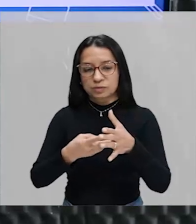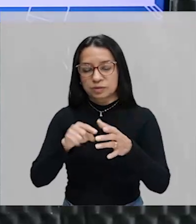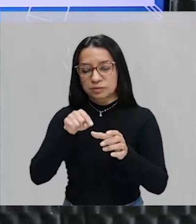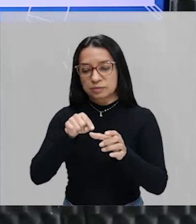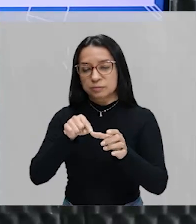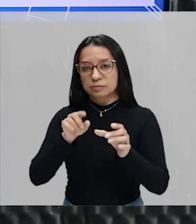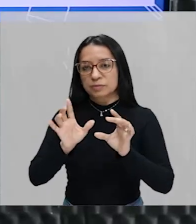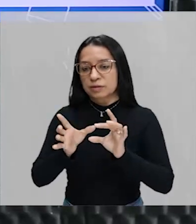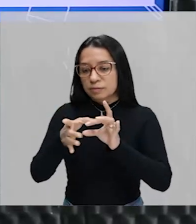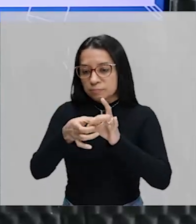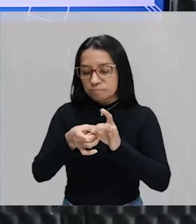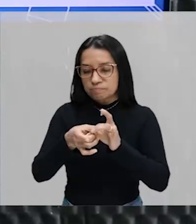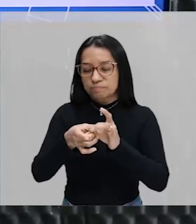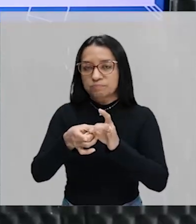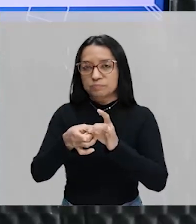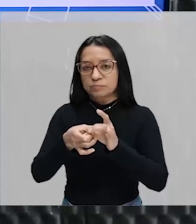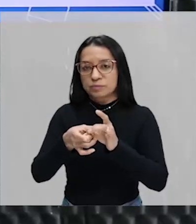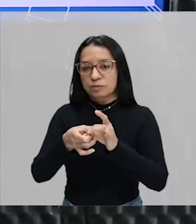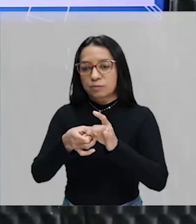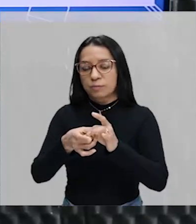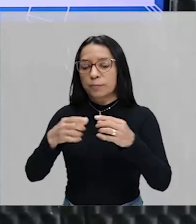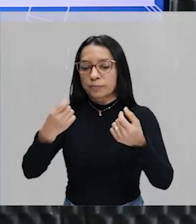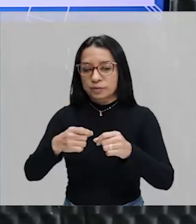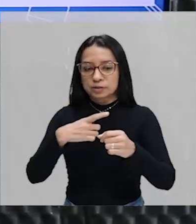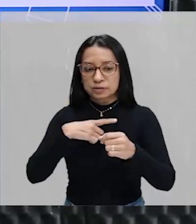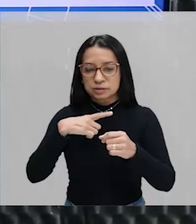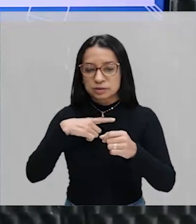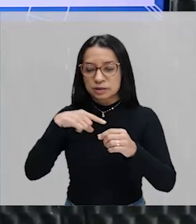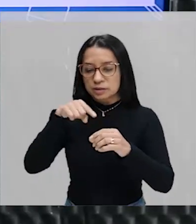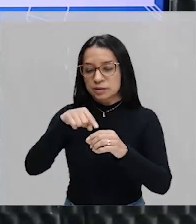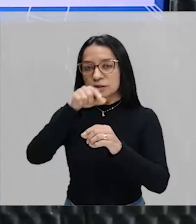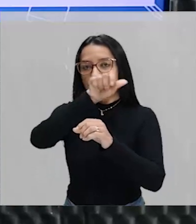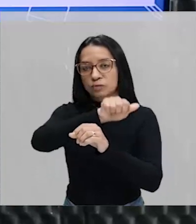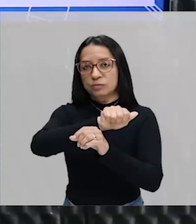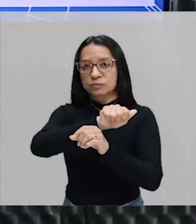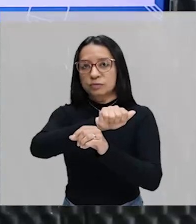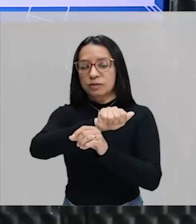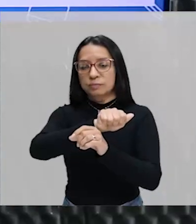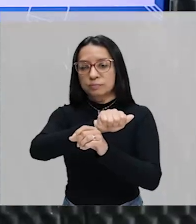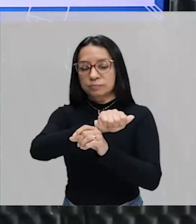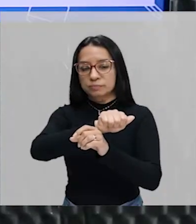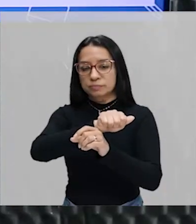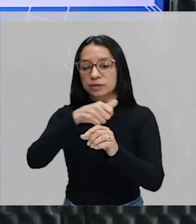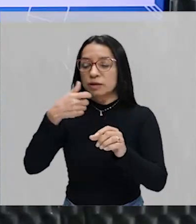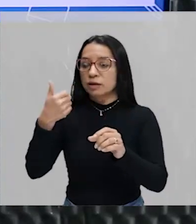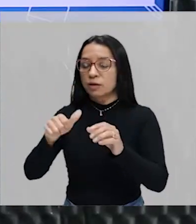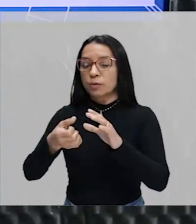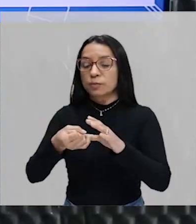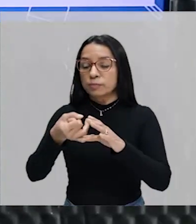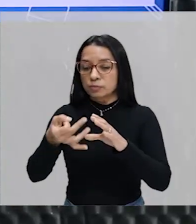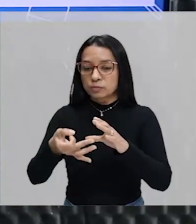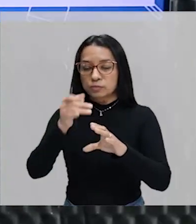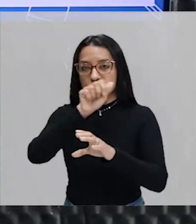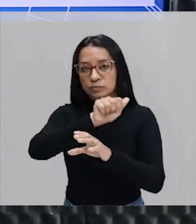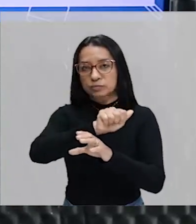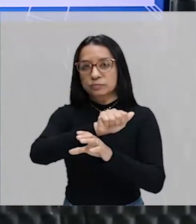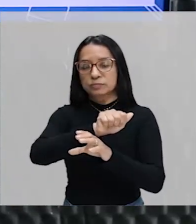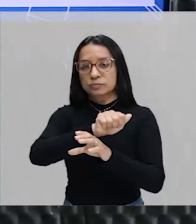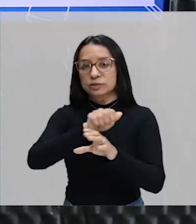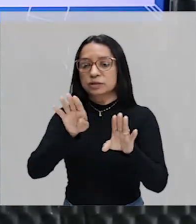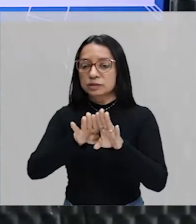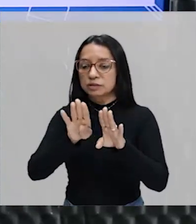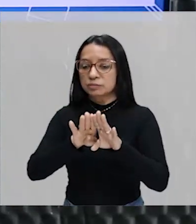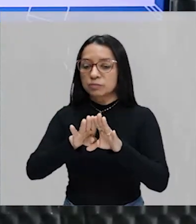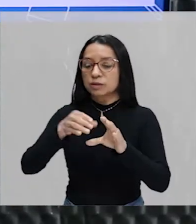interseção, ele tem que estar presente no conjunto A, que é o primeiro conjunto dado, e também